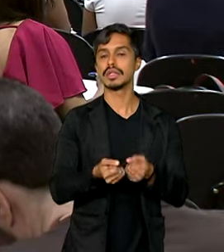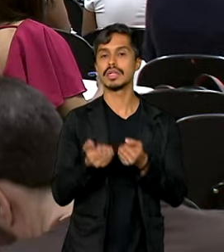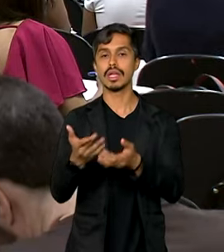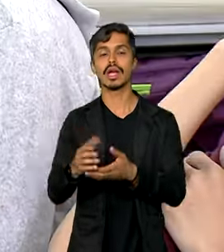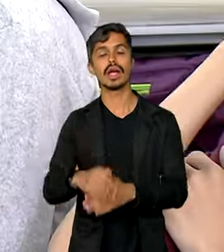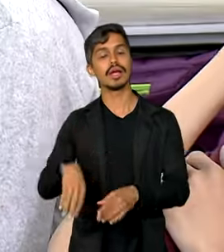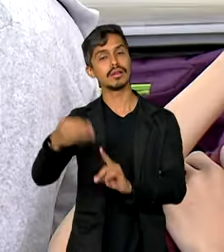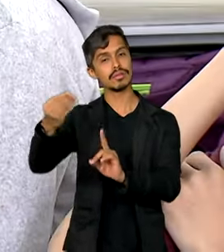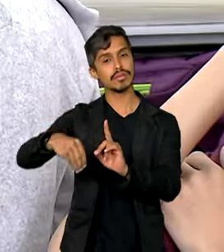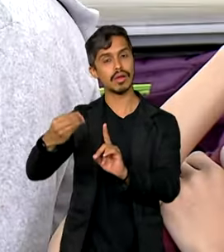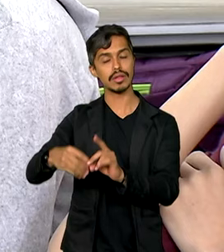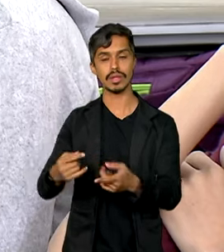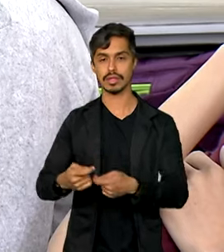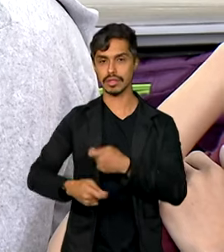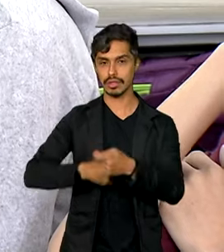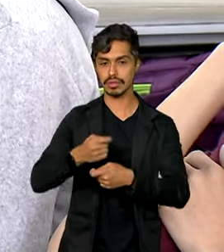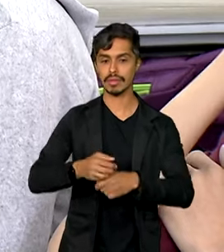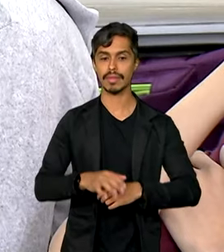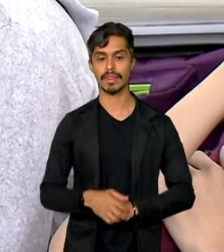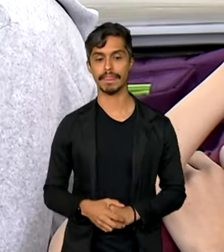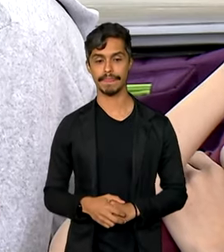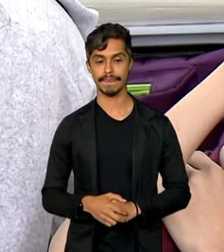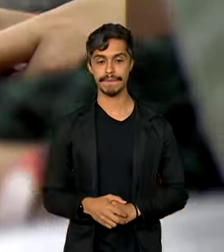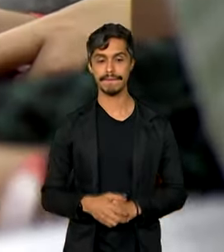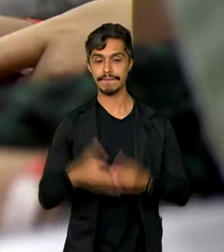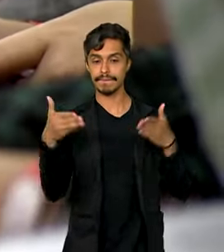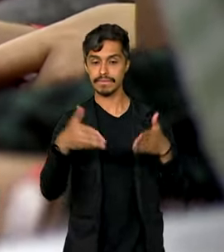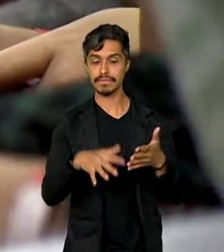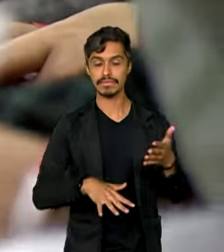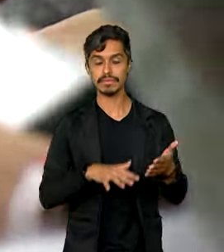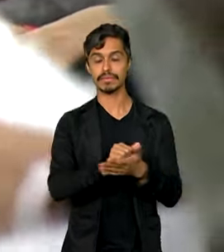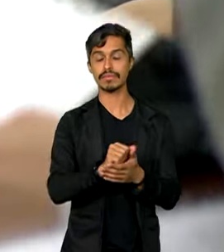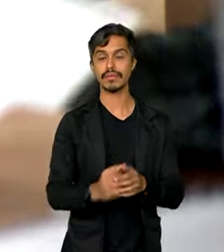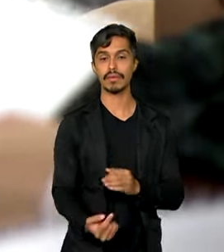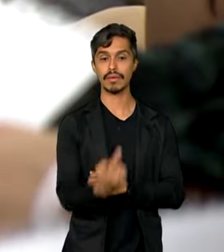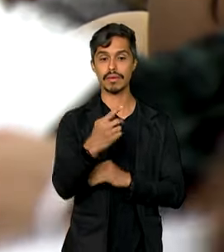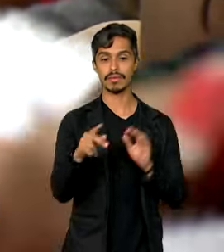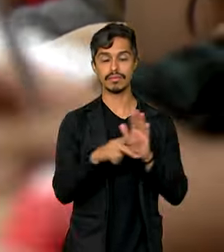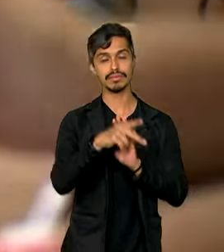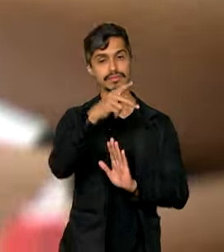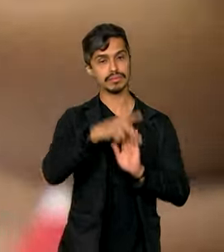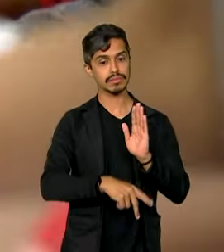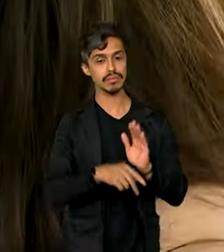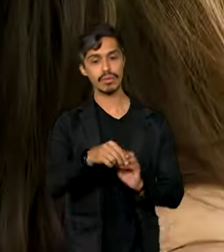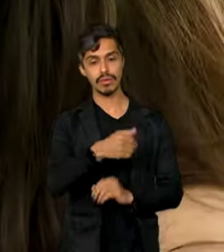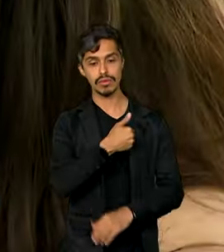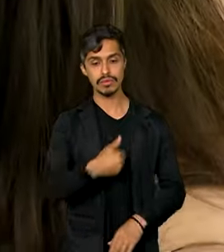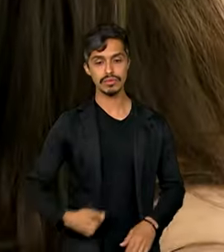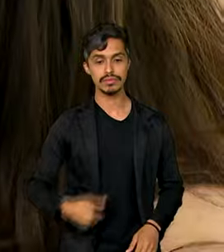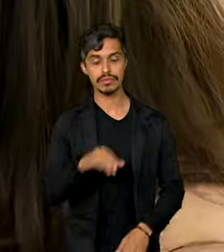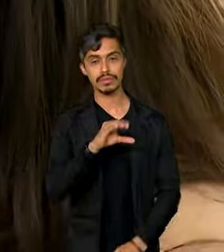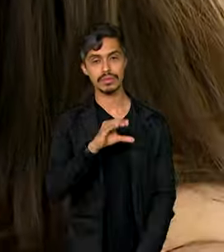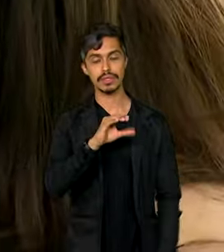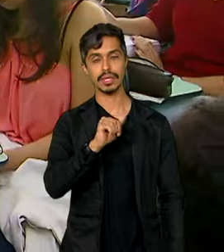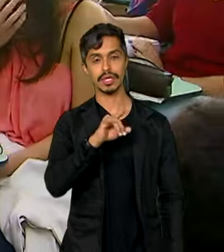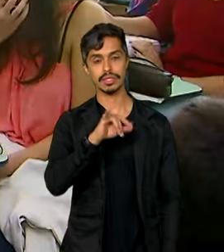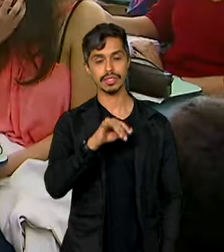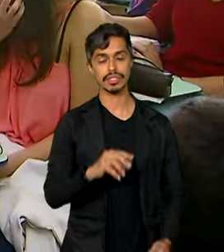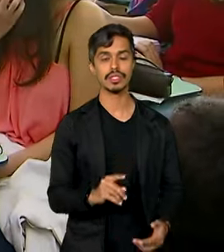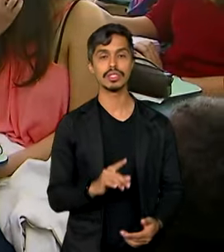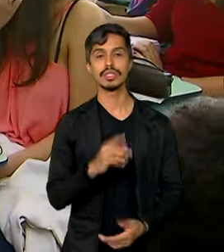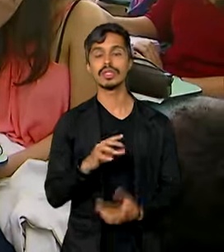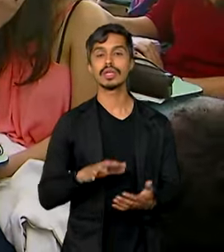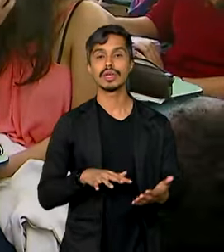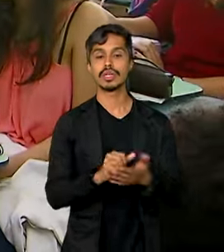socioeconômica. Participantes do Cadastro Único para Programas Sociais do Governo Federal, Cade Único, e com renda